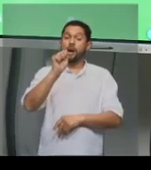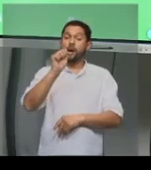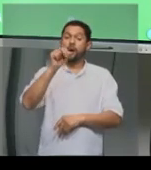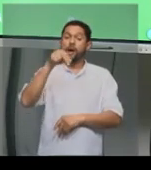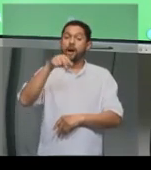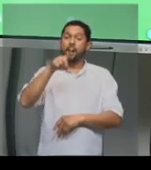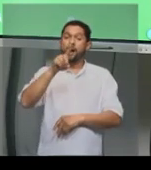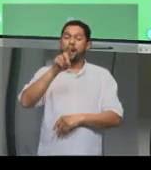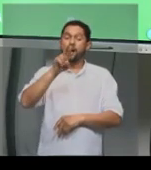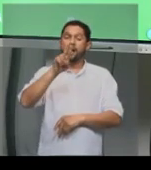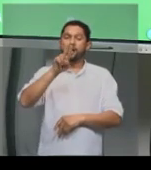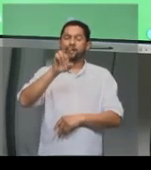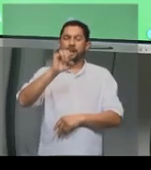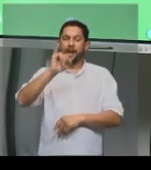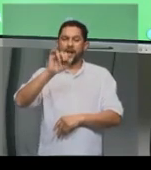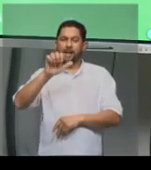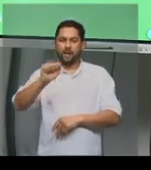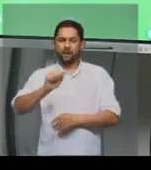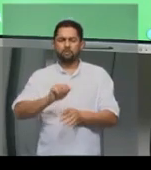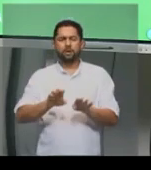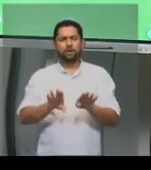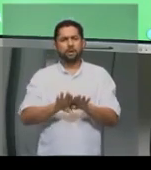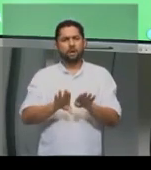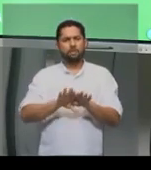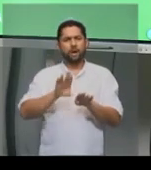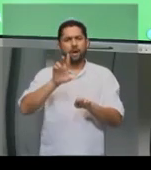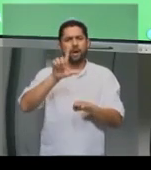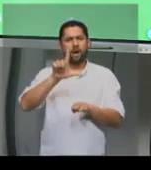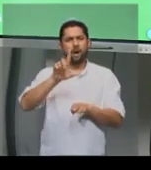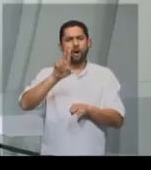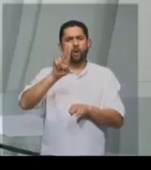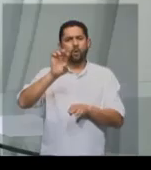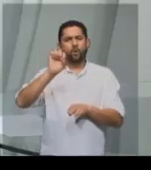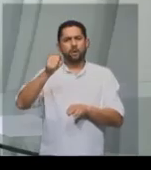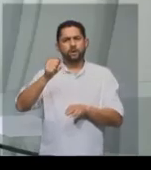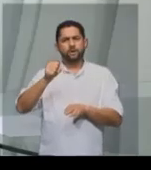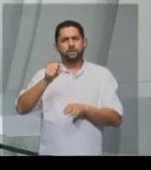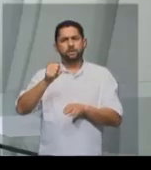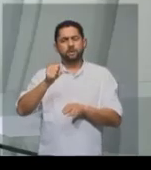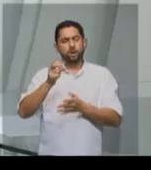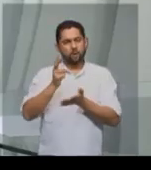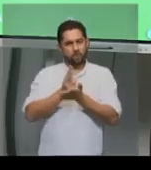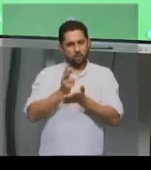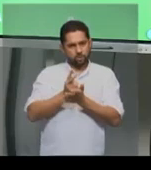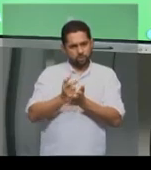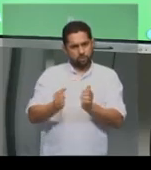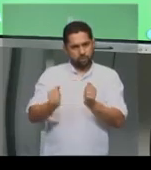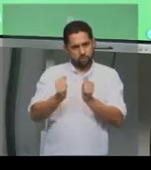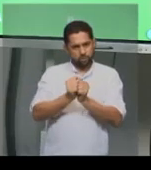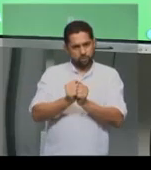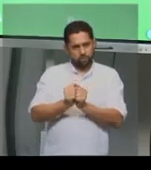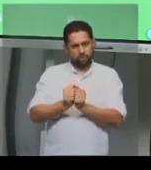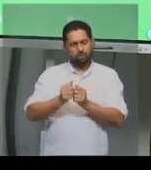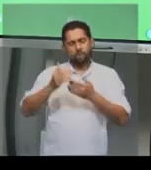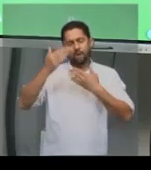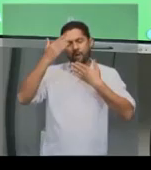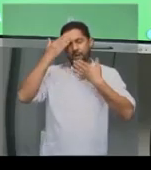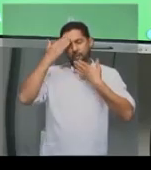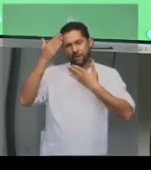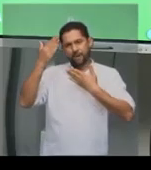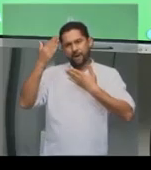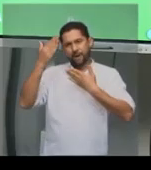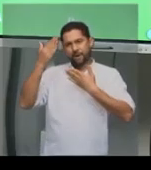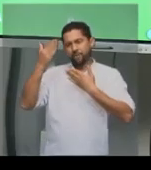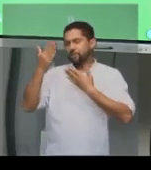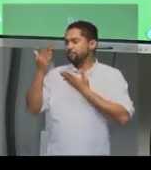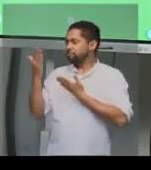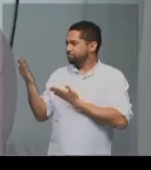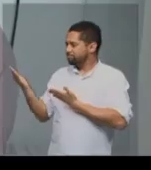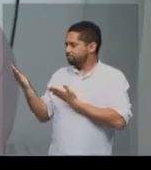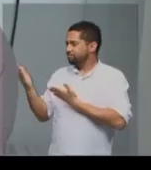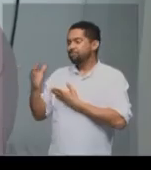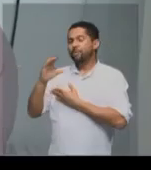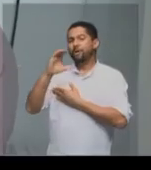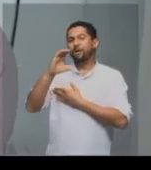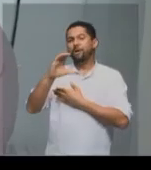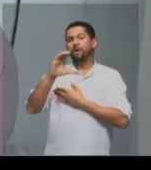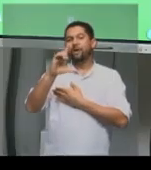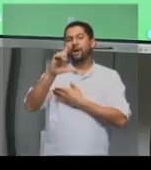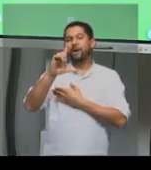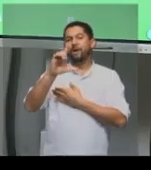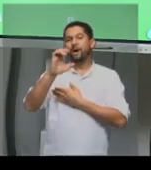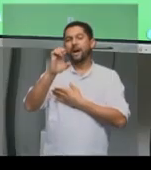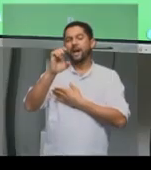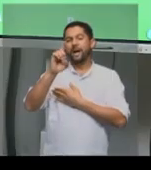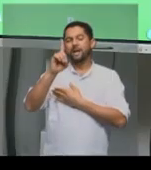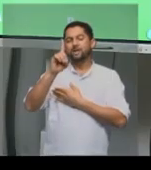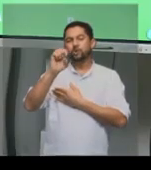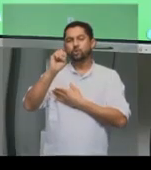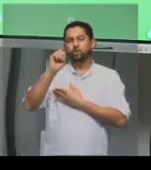Galvão, e do professor Lucas Scarano, que continua com a gente. Eu agradeço a presença do professor Clédson. Obrigado. E você,